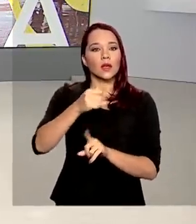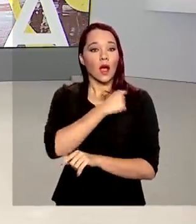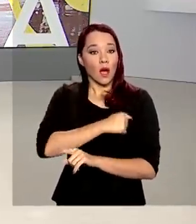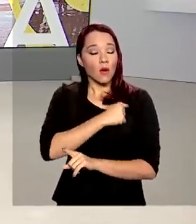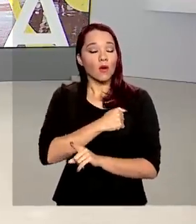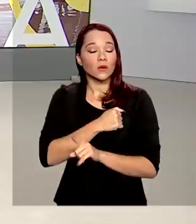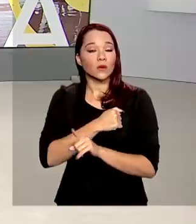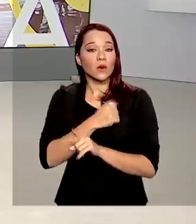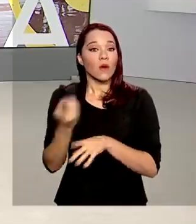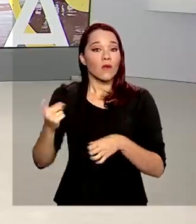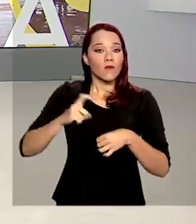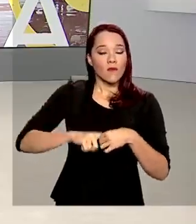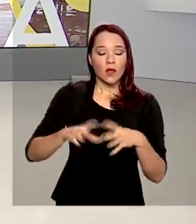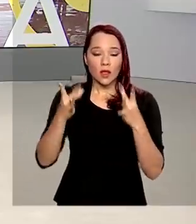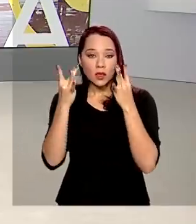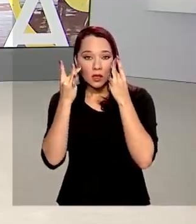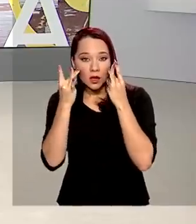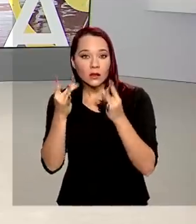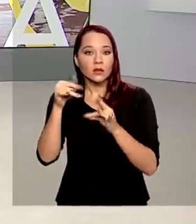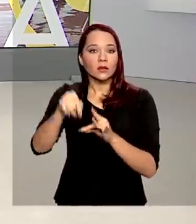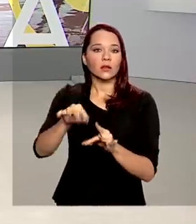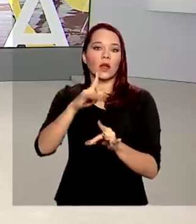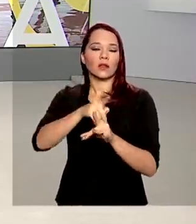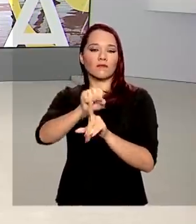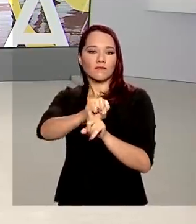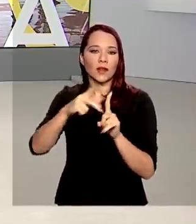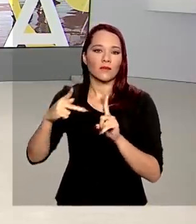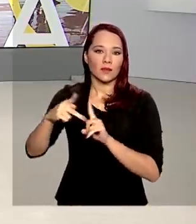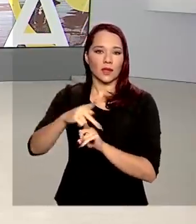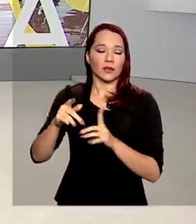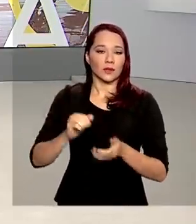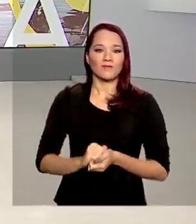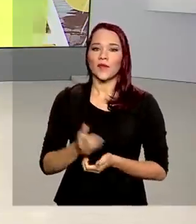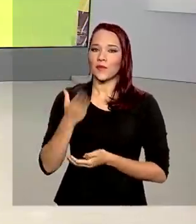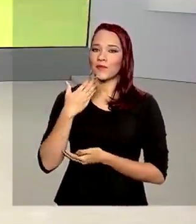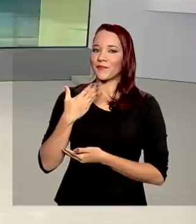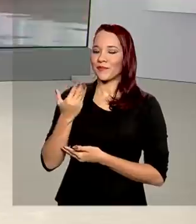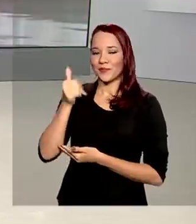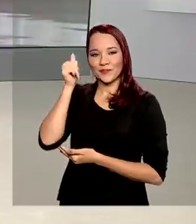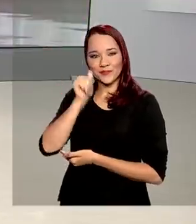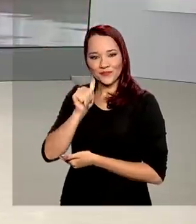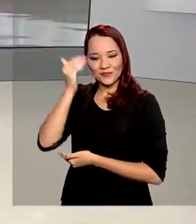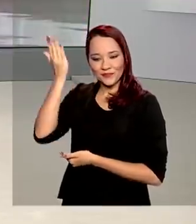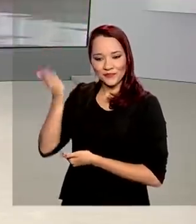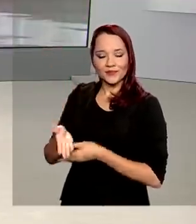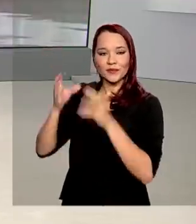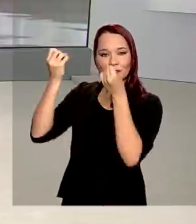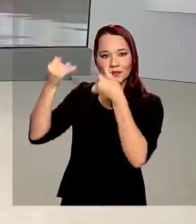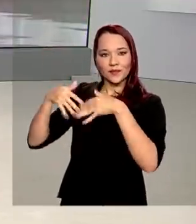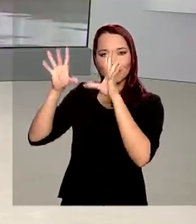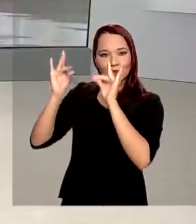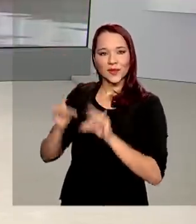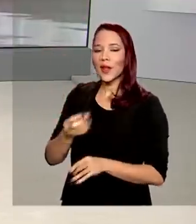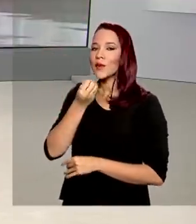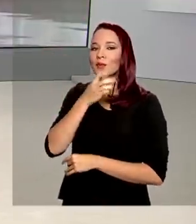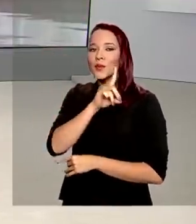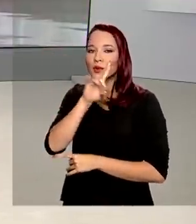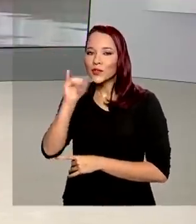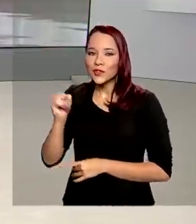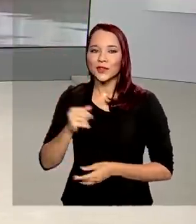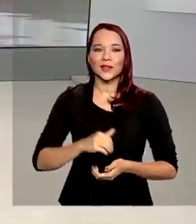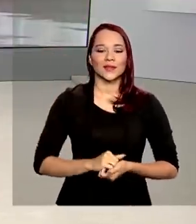atendimento presencial nas agências da Previdência Social. Vamos falar com o Danieli Popov, ela conta os detalhes para a gente. Dani, bom dia.